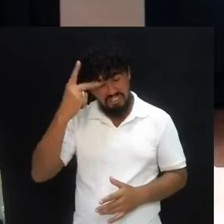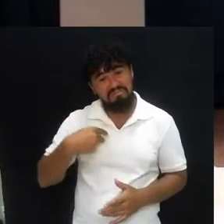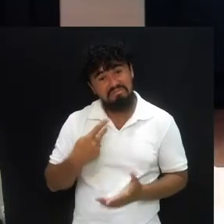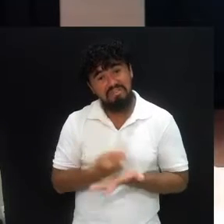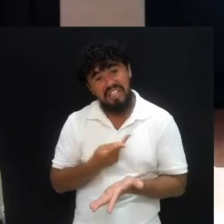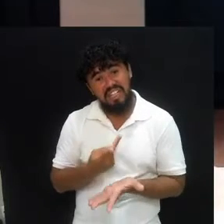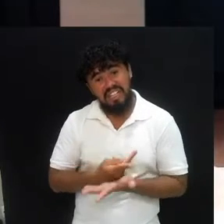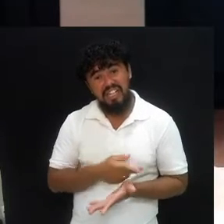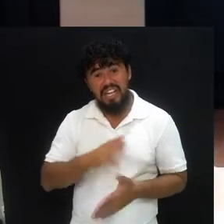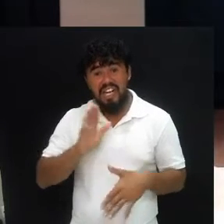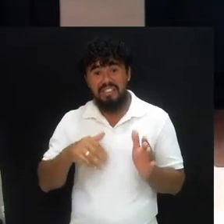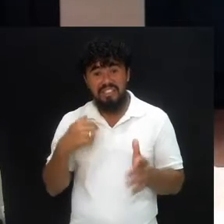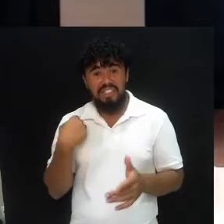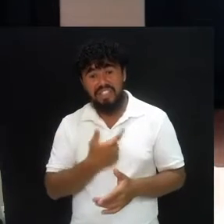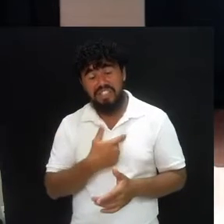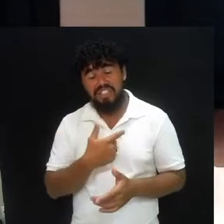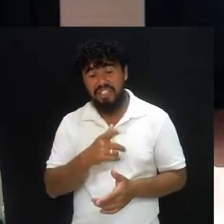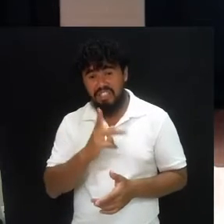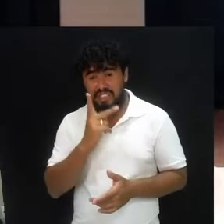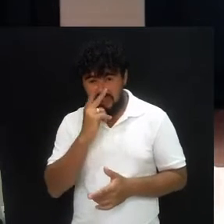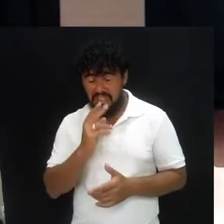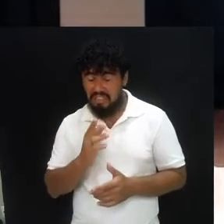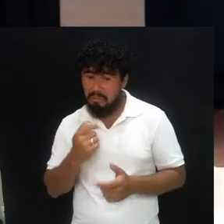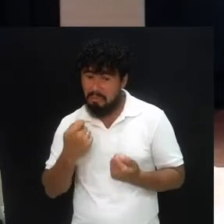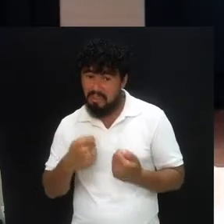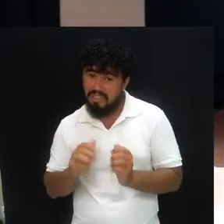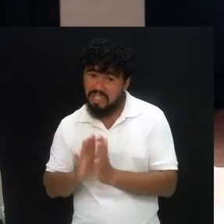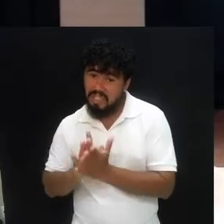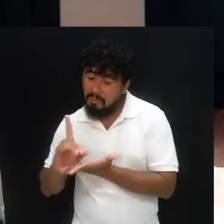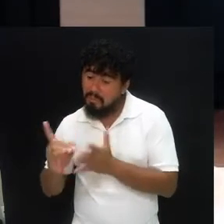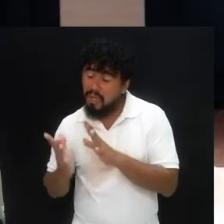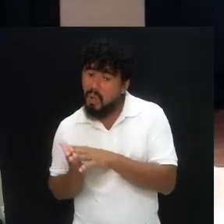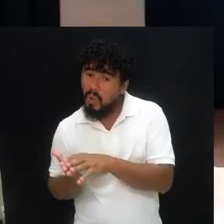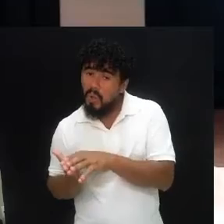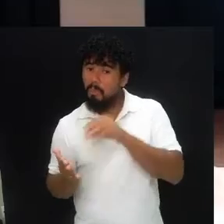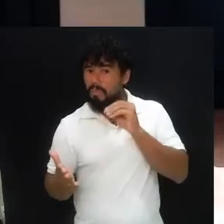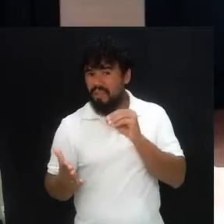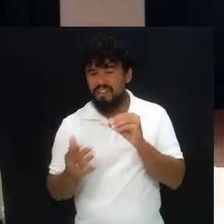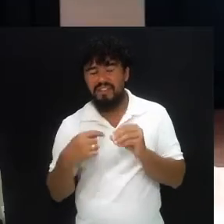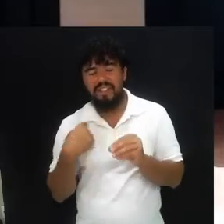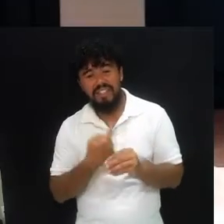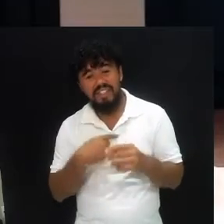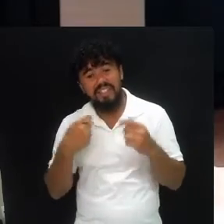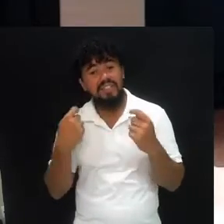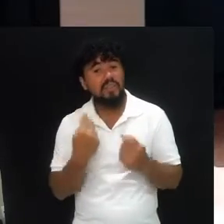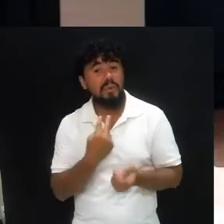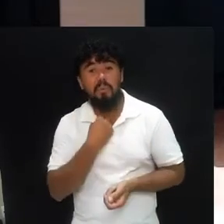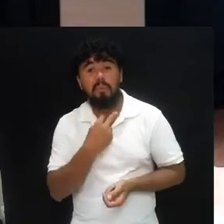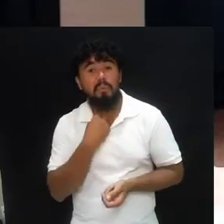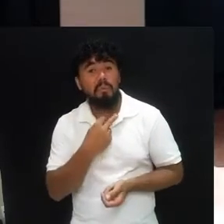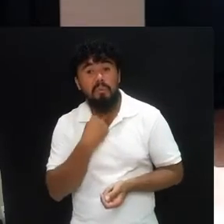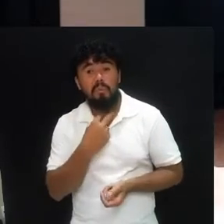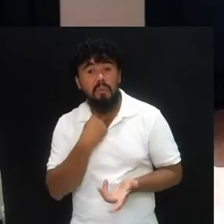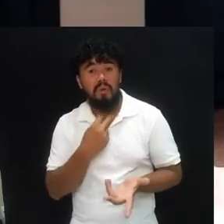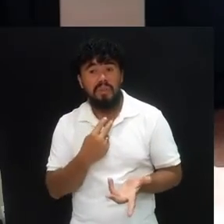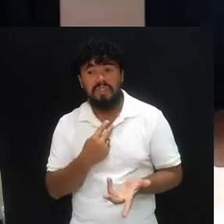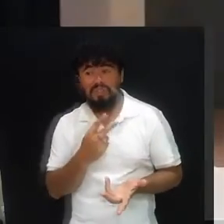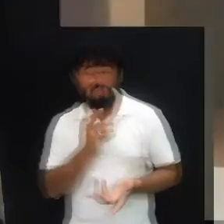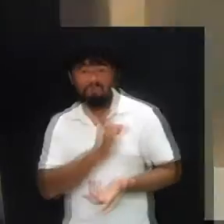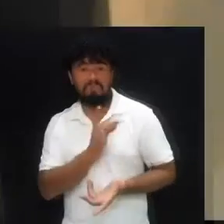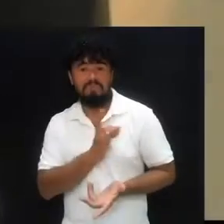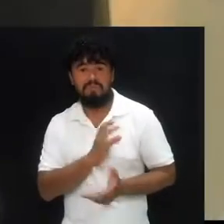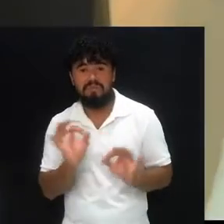de acordo com a consciência bíblica. E o que é que nós precisamos fazer hoje? Nós não podemos nos intimidar.